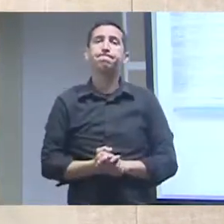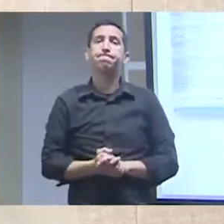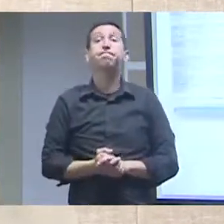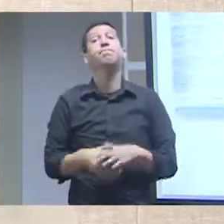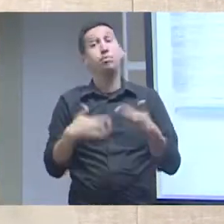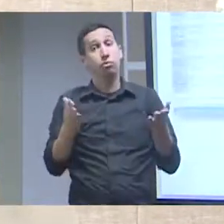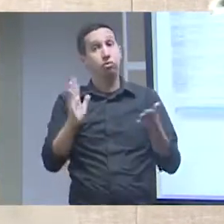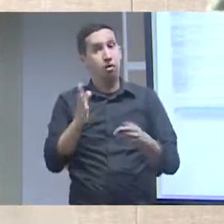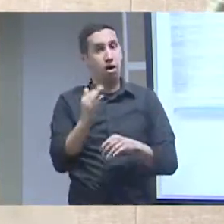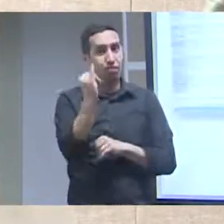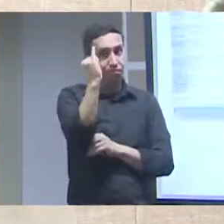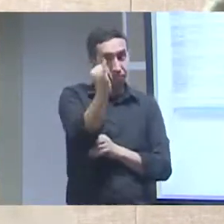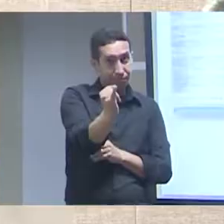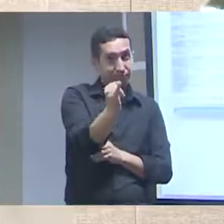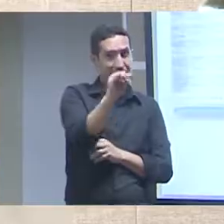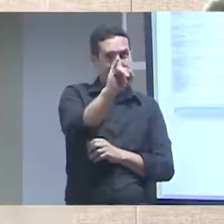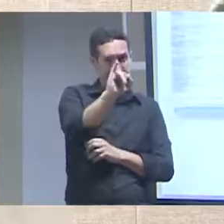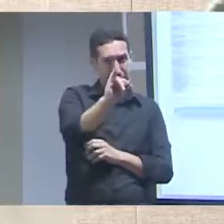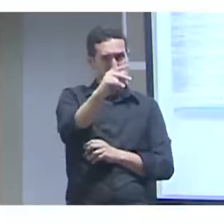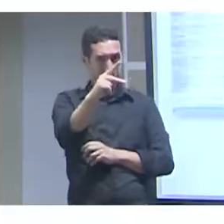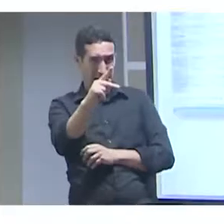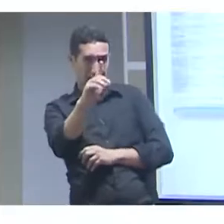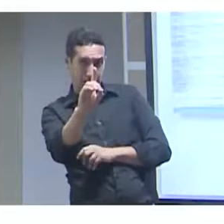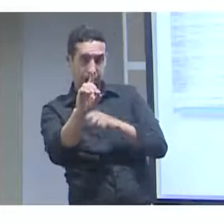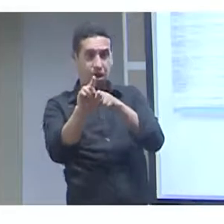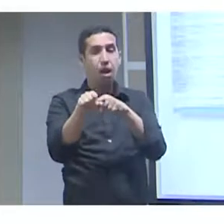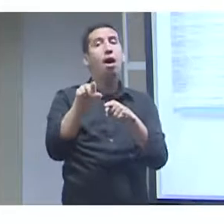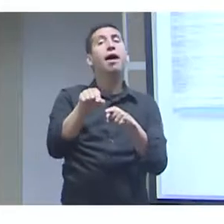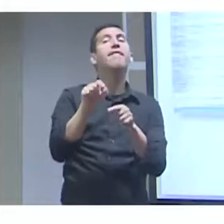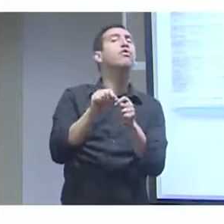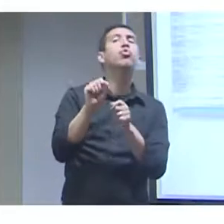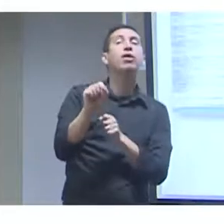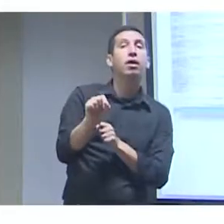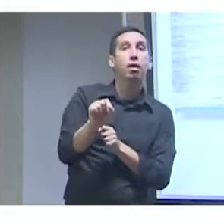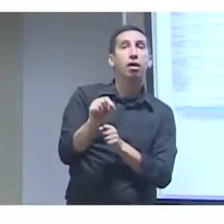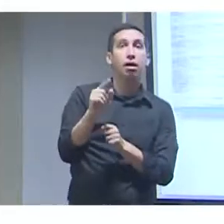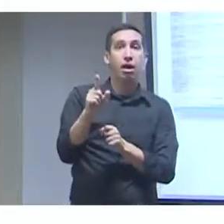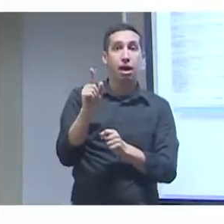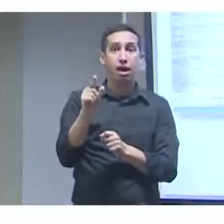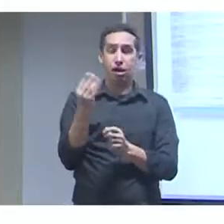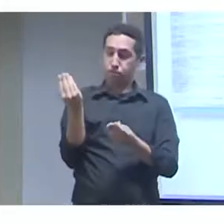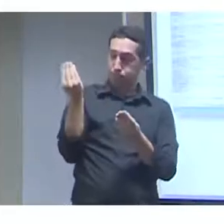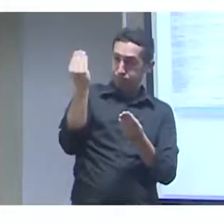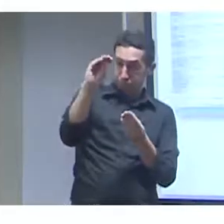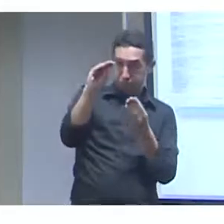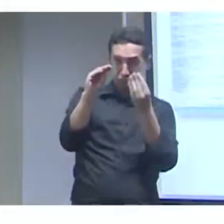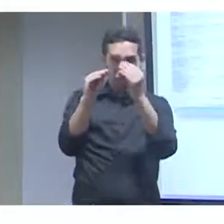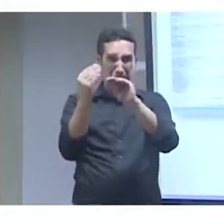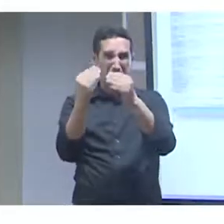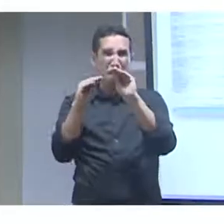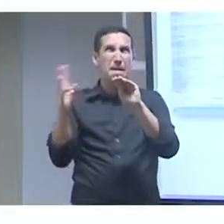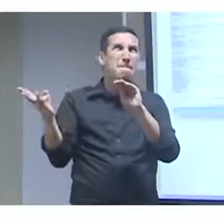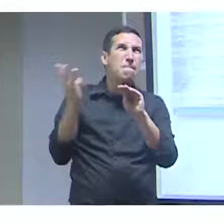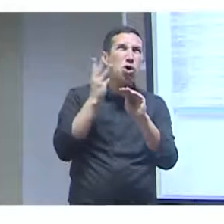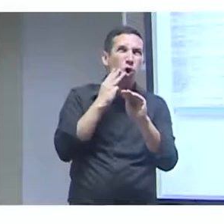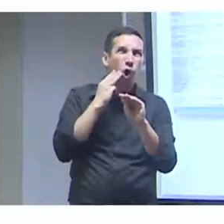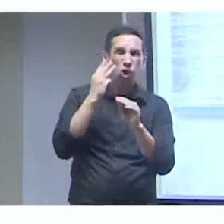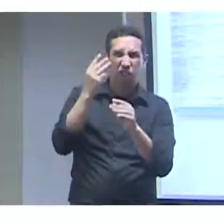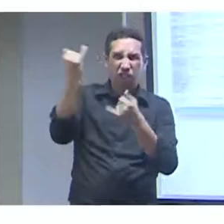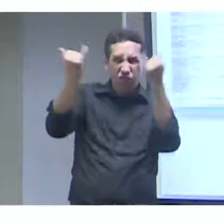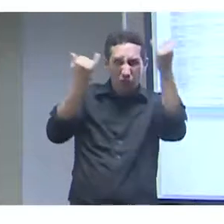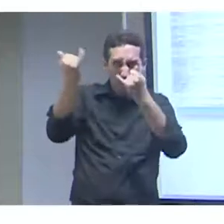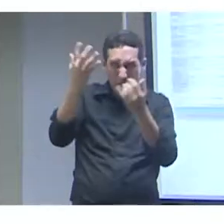o IPT essa ferramenta ela publica todos esses milhões de dados para esses repositórios